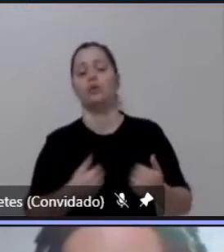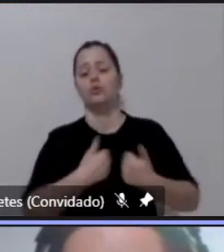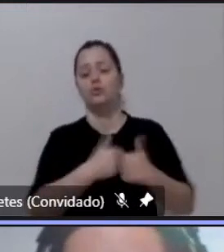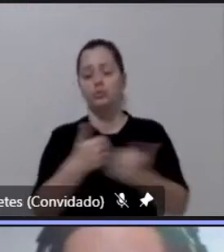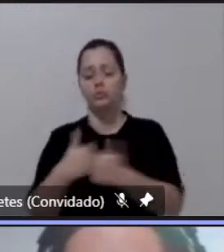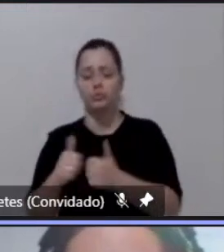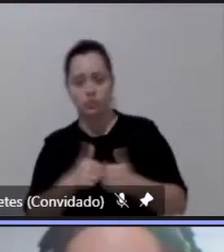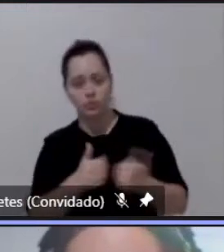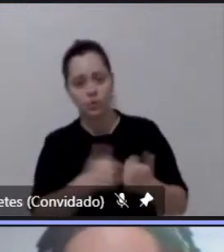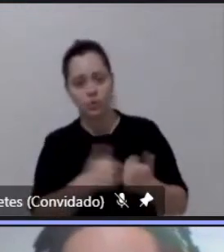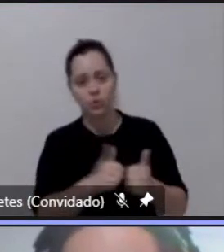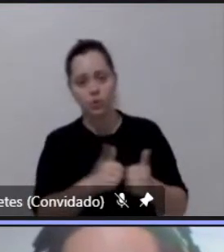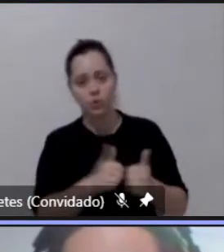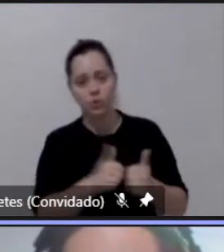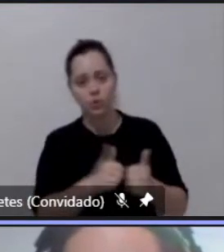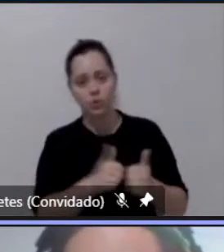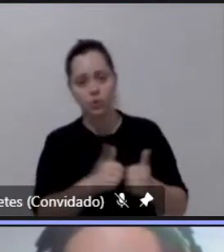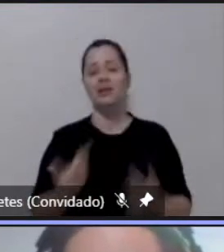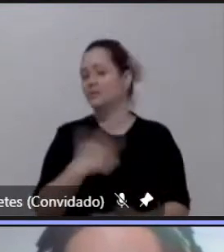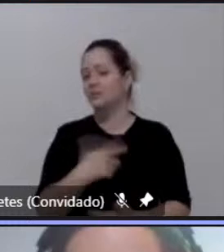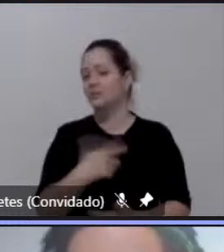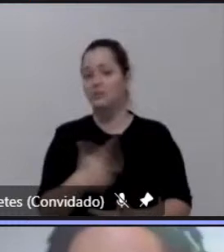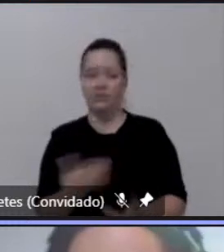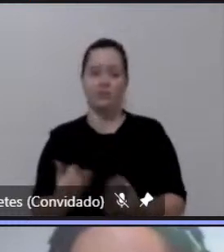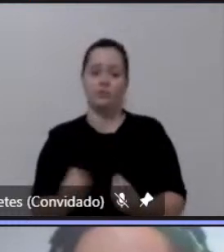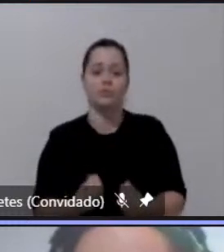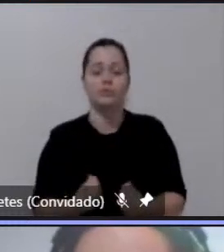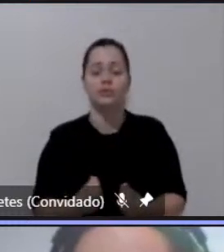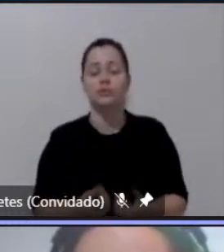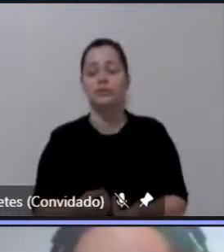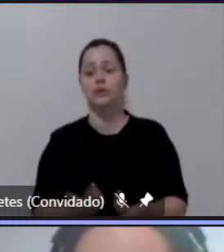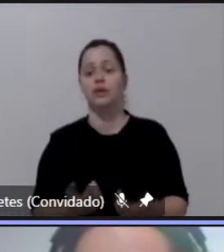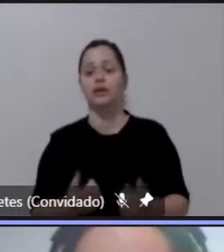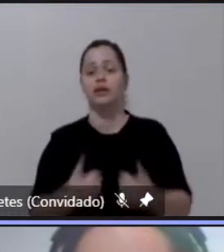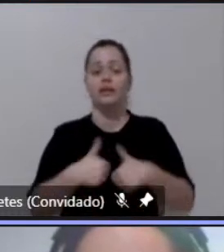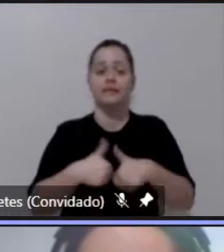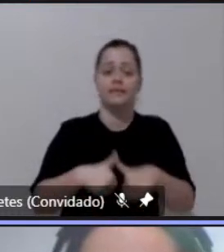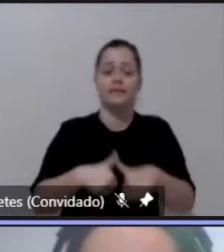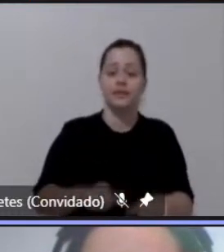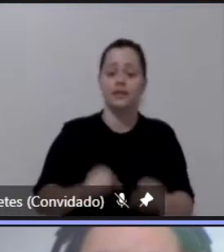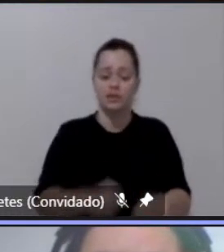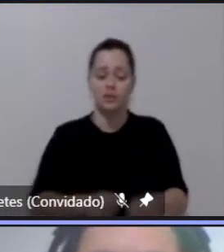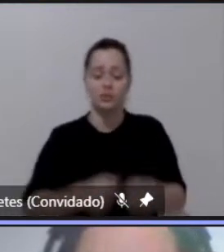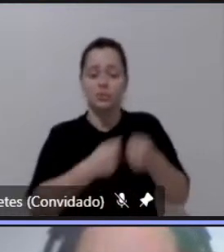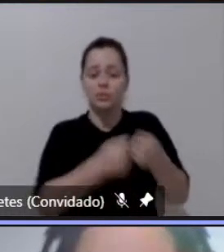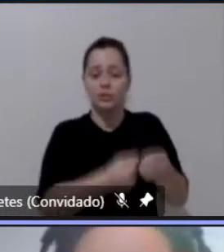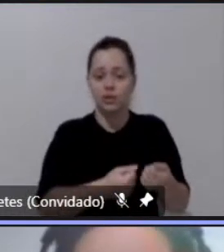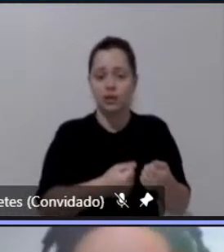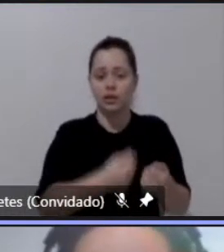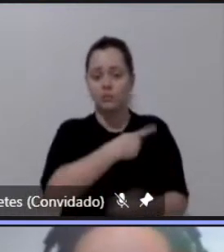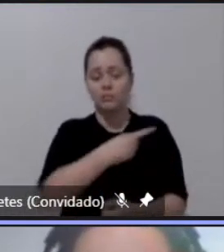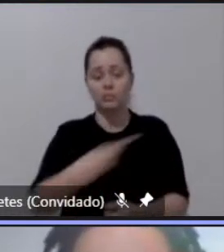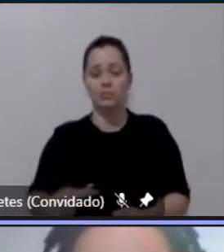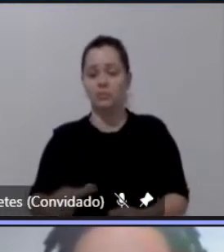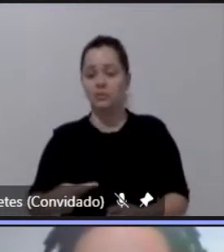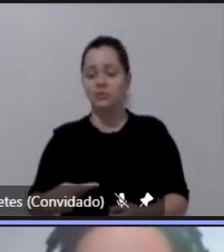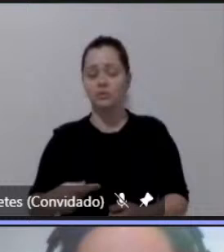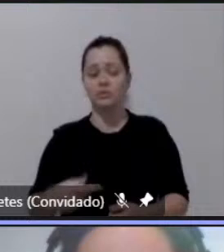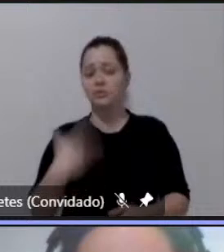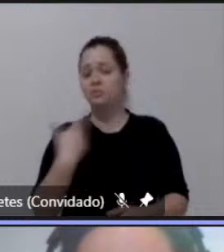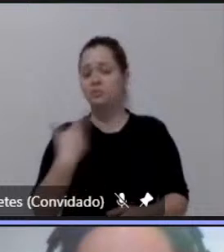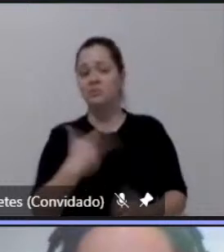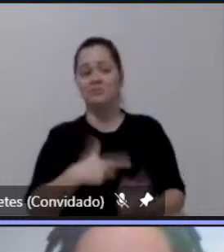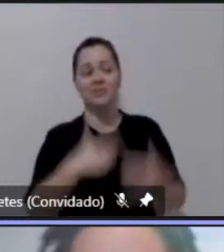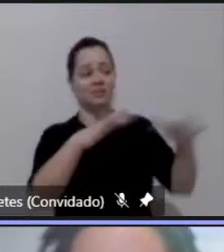expressiva é acaba que o poder público também não se atenta muito a